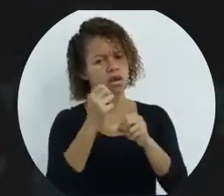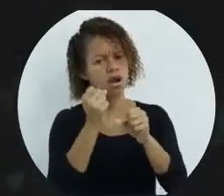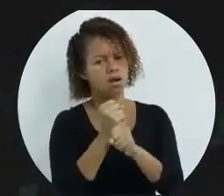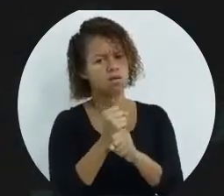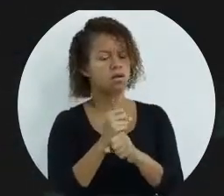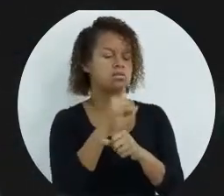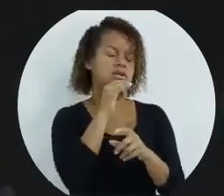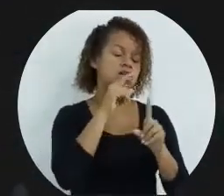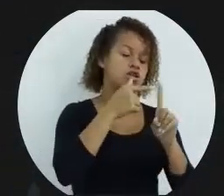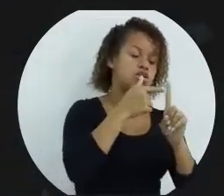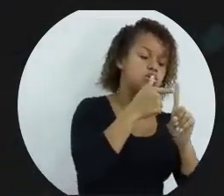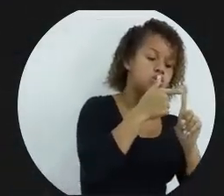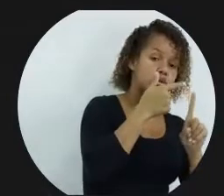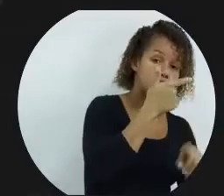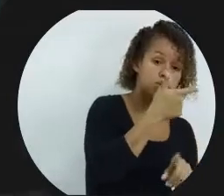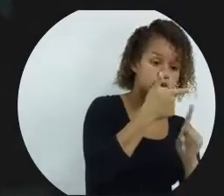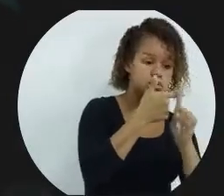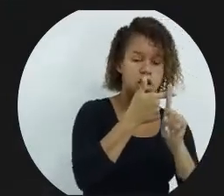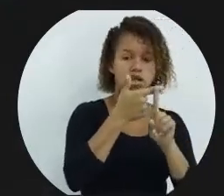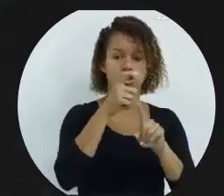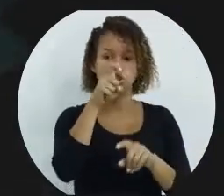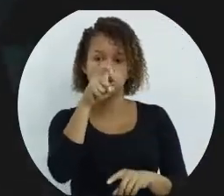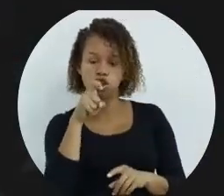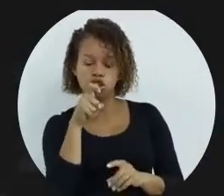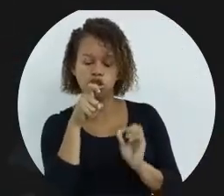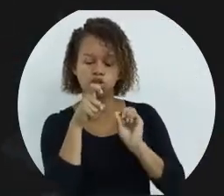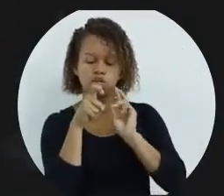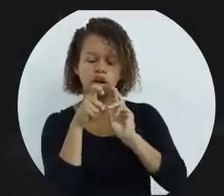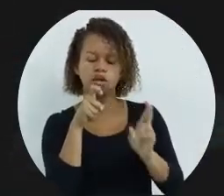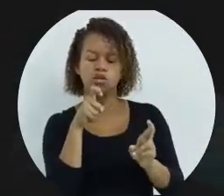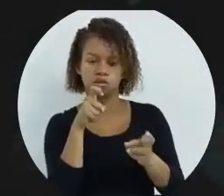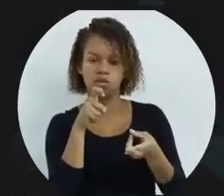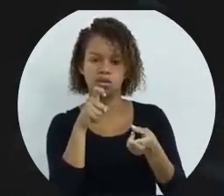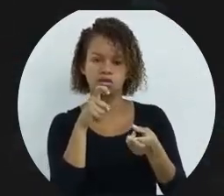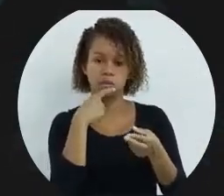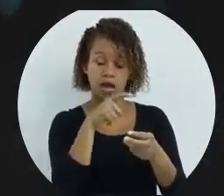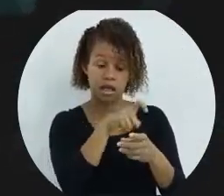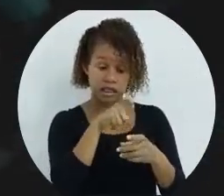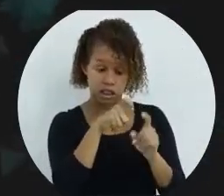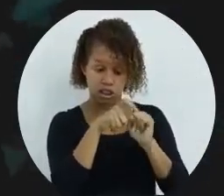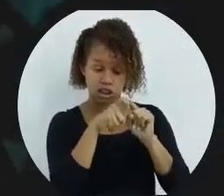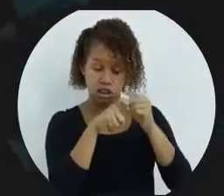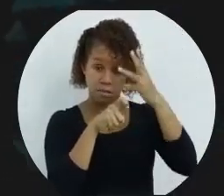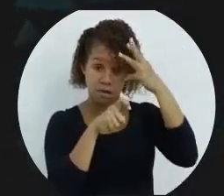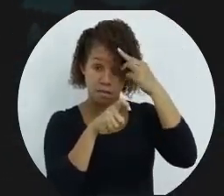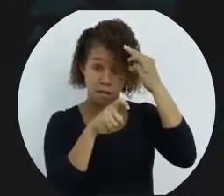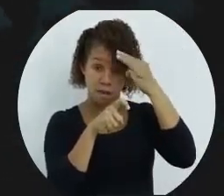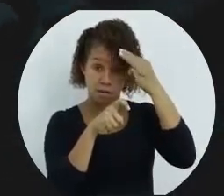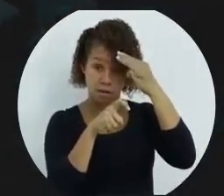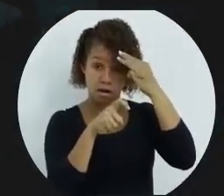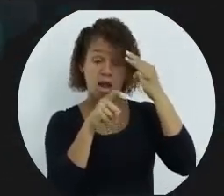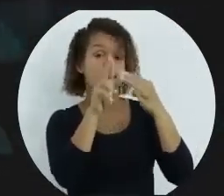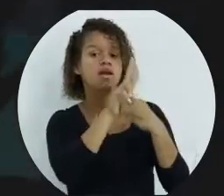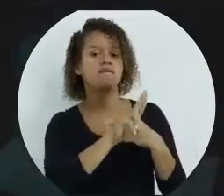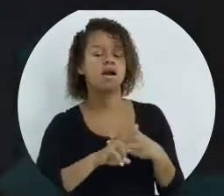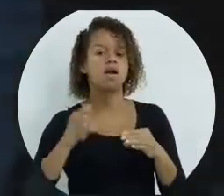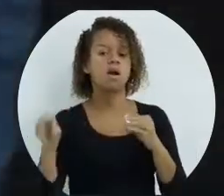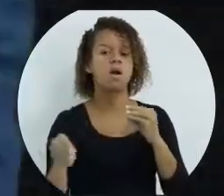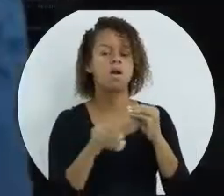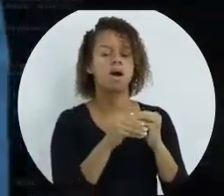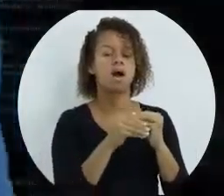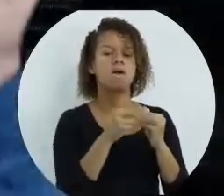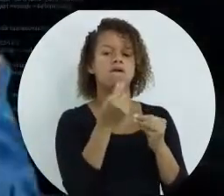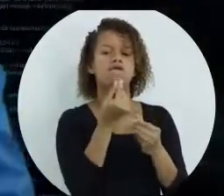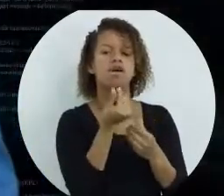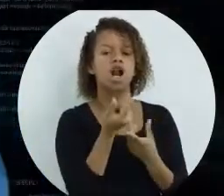pode dizer 2 mais X. E aí, computador vai saber que ele vai pegar esse X da memória e vai colocar o valor que